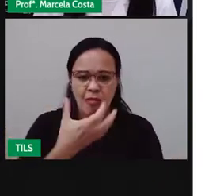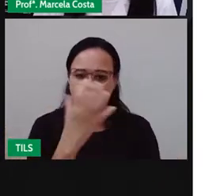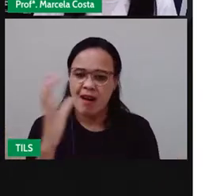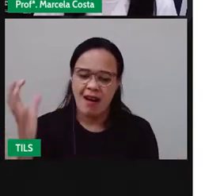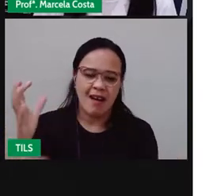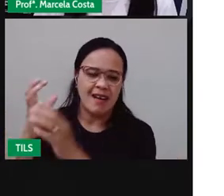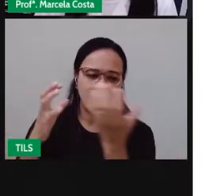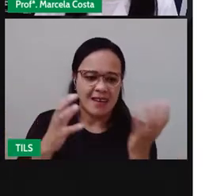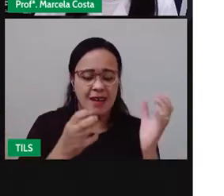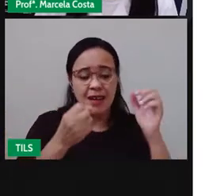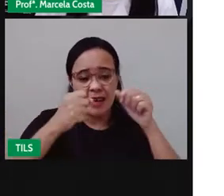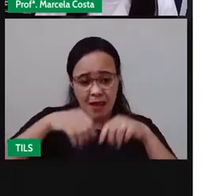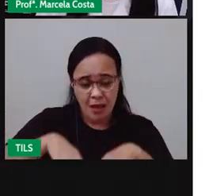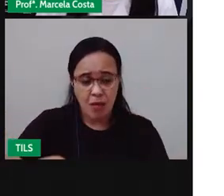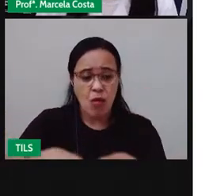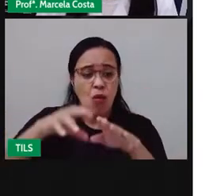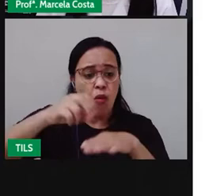também,